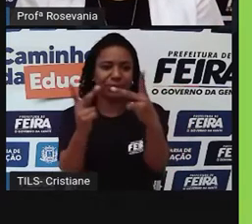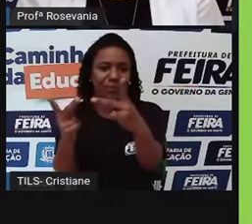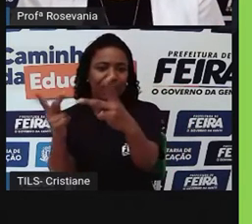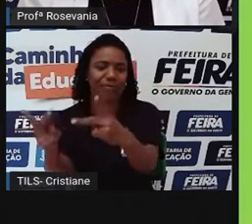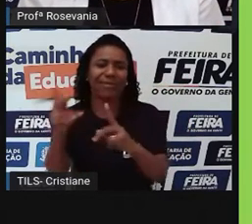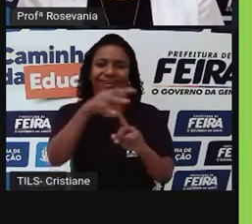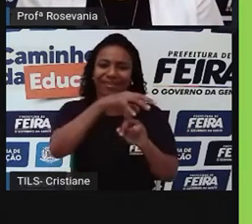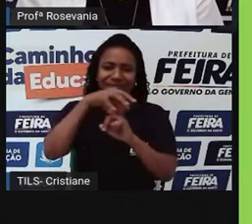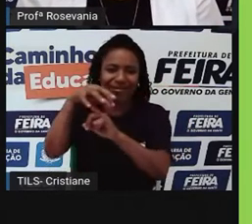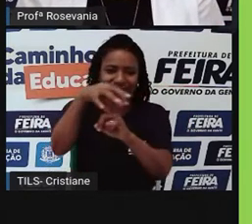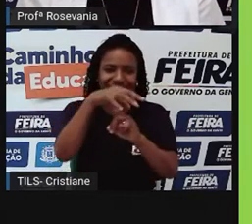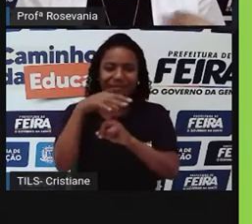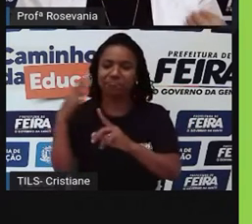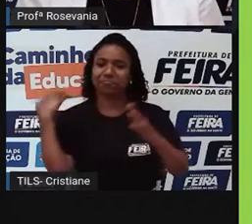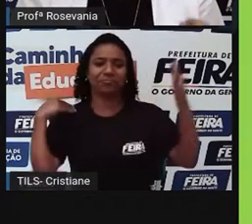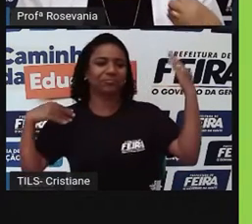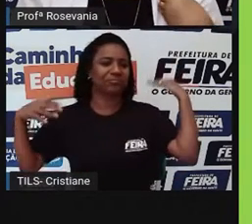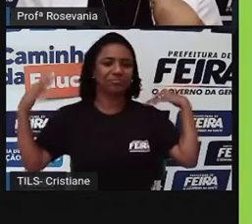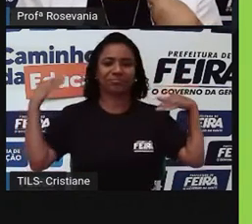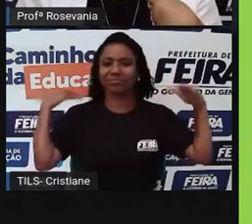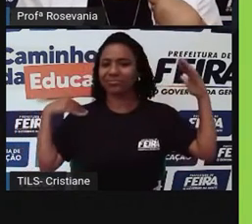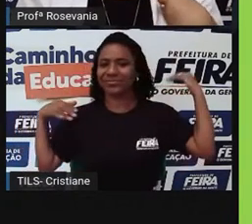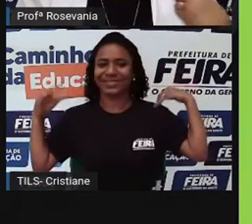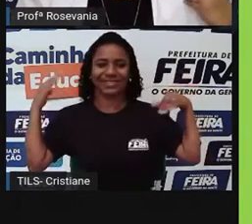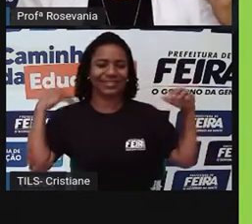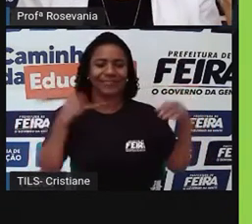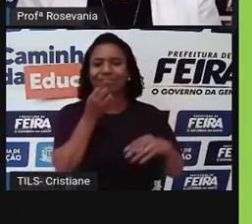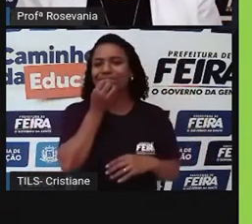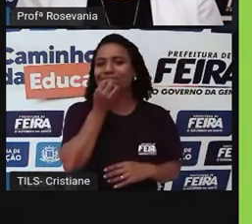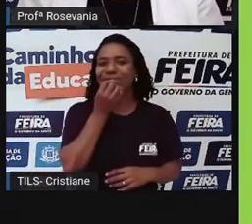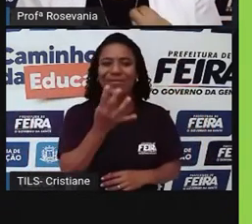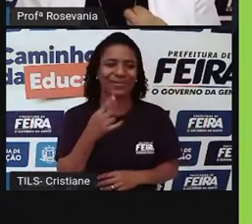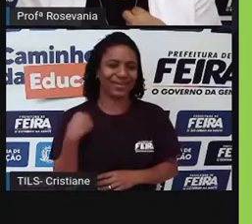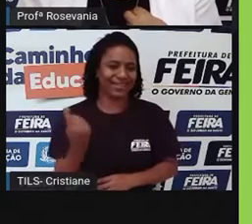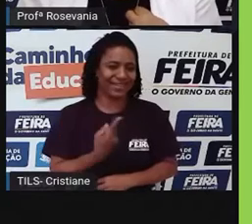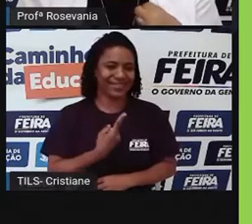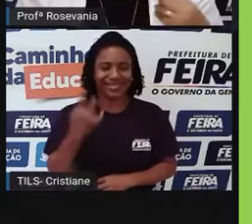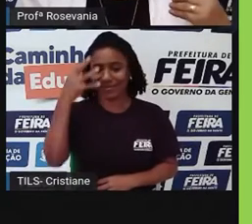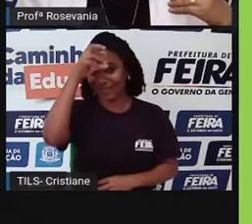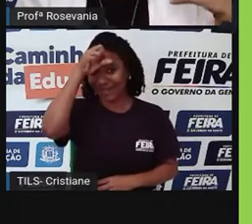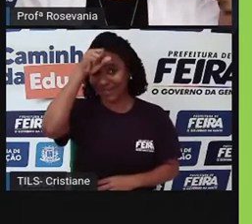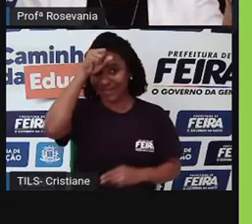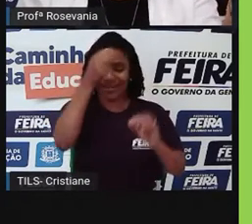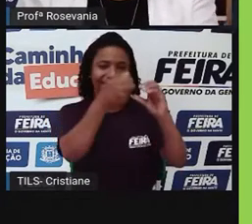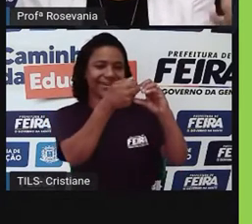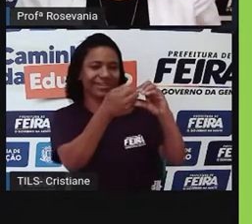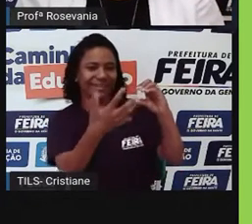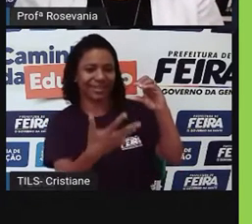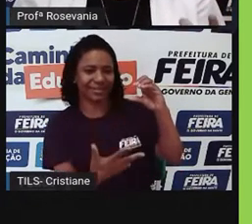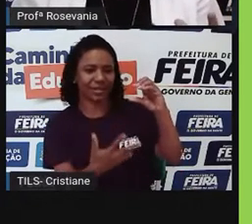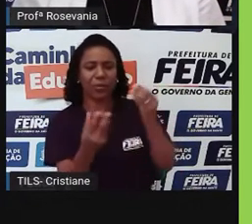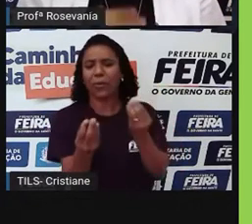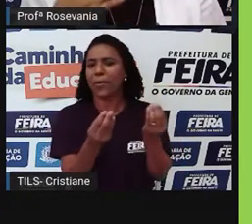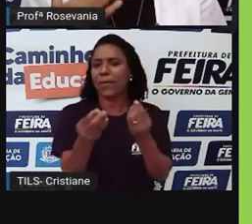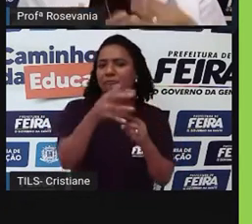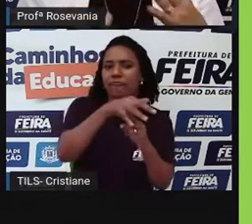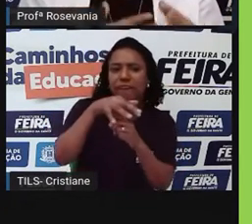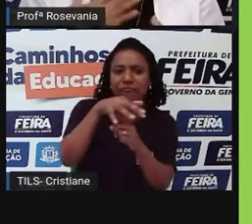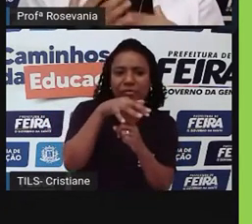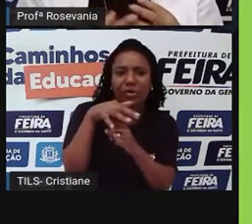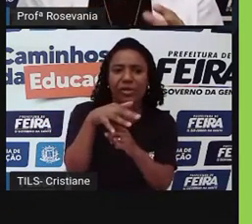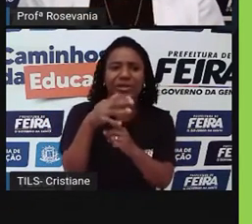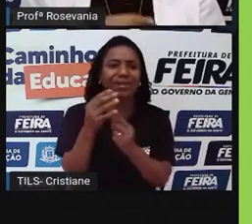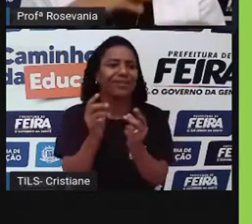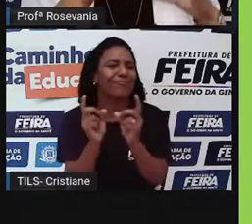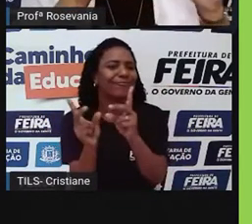livres lá observar, que é onde a gente aprende mesmo a característica do povo, às vezes a gente vai em pontos turísticos, está tudo muito